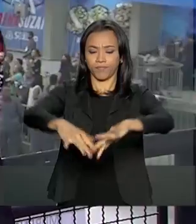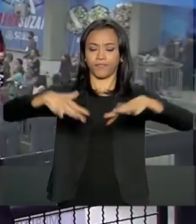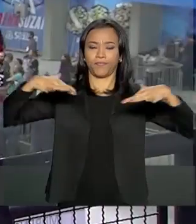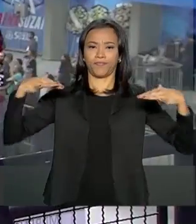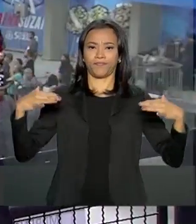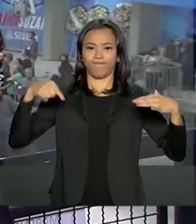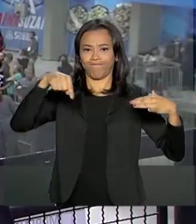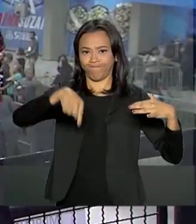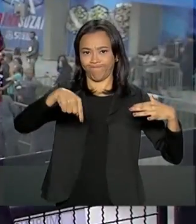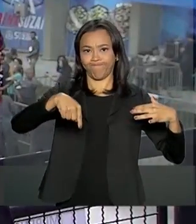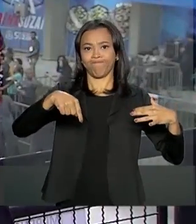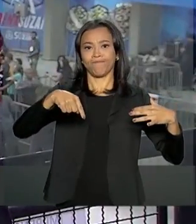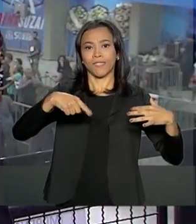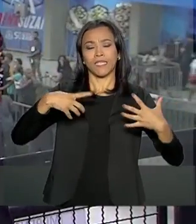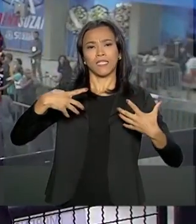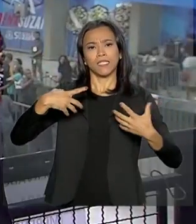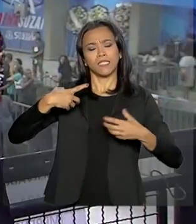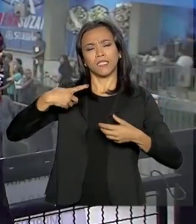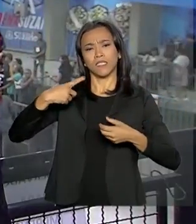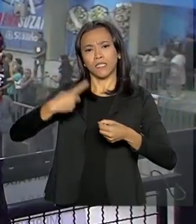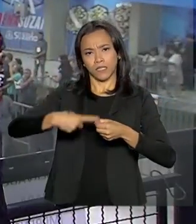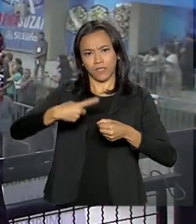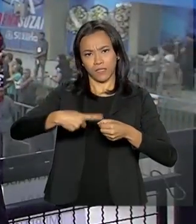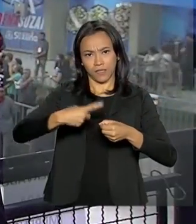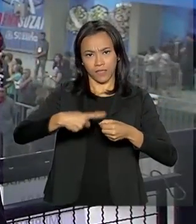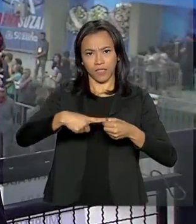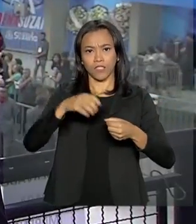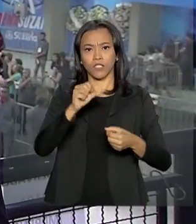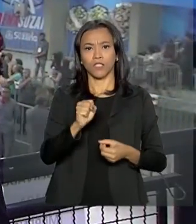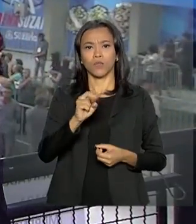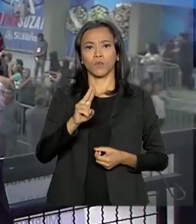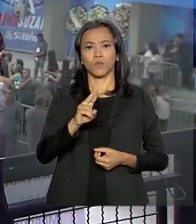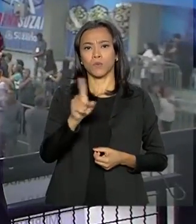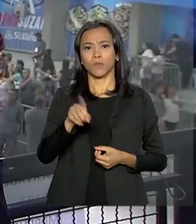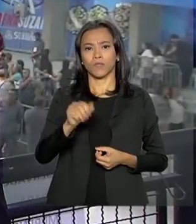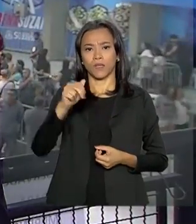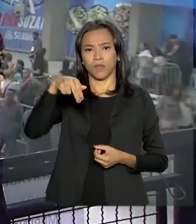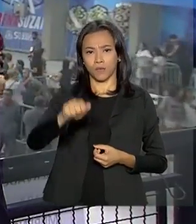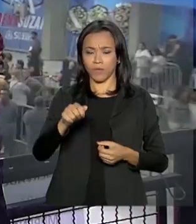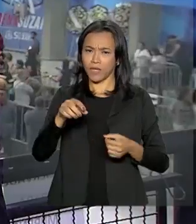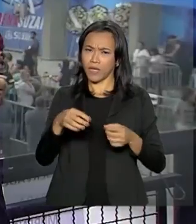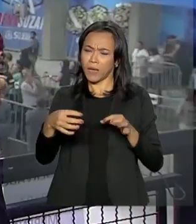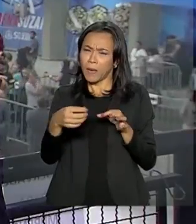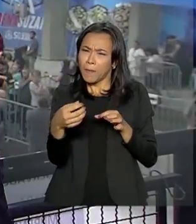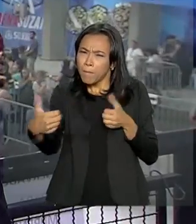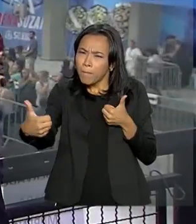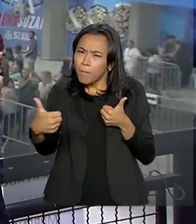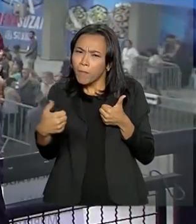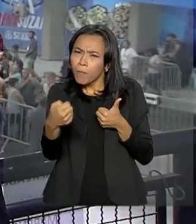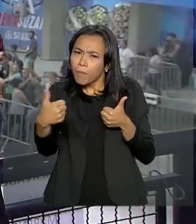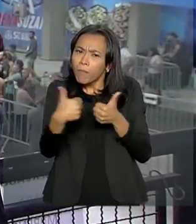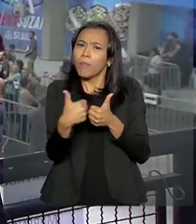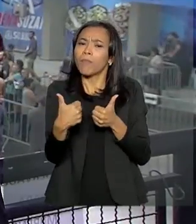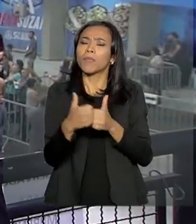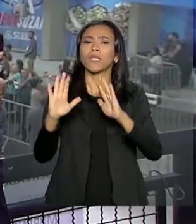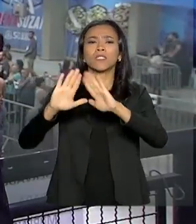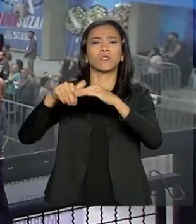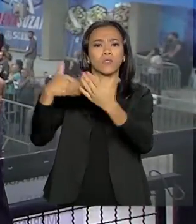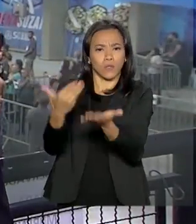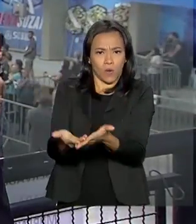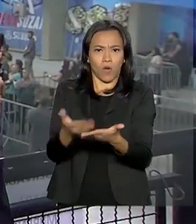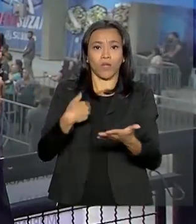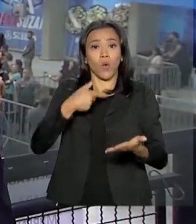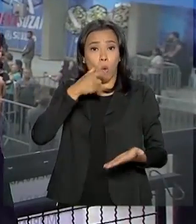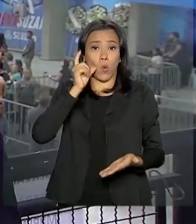Paulo, que fica a poucos metros, cerca de um quilômetro da escola Raul Brasil, onde ontem